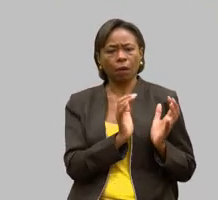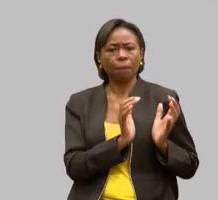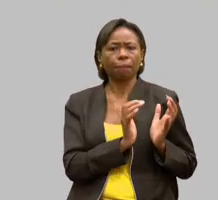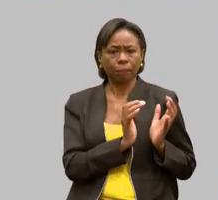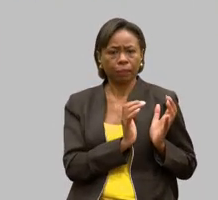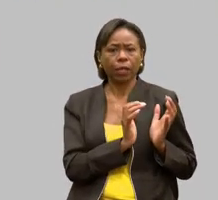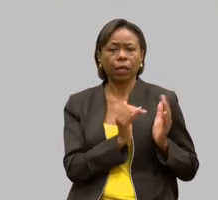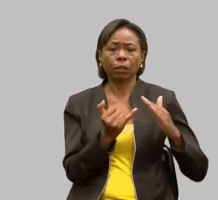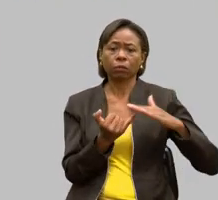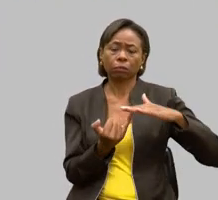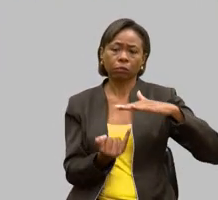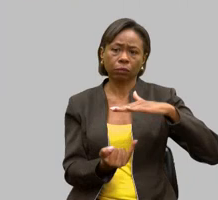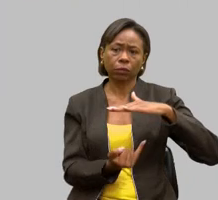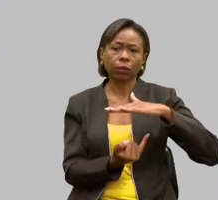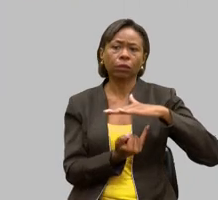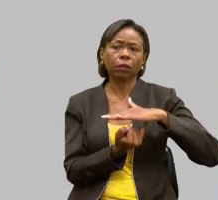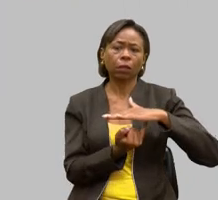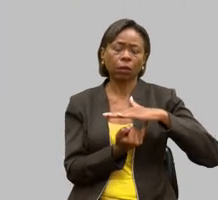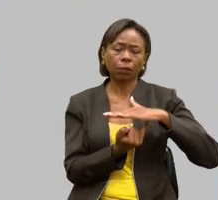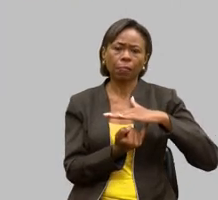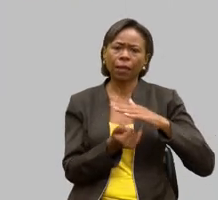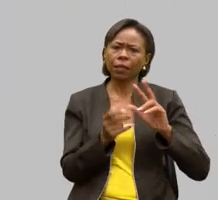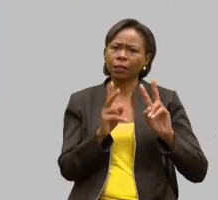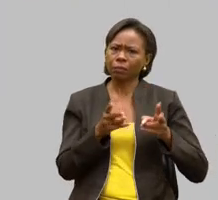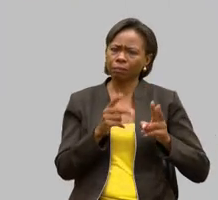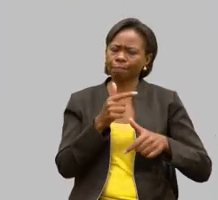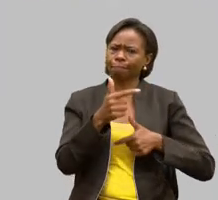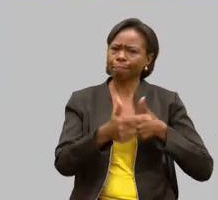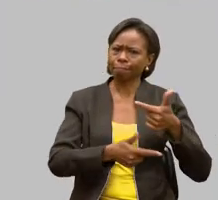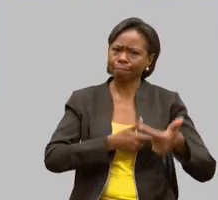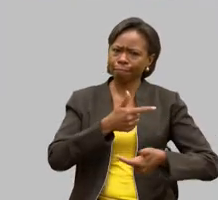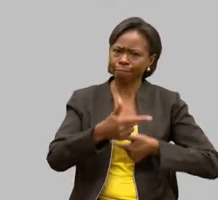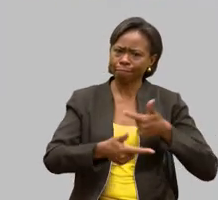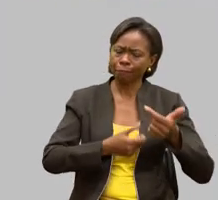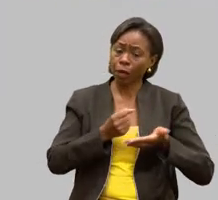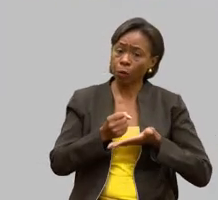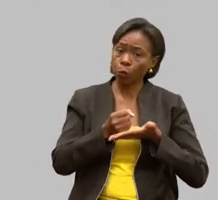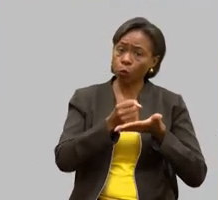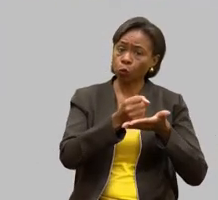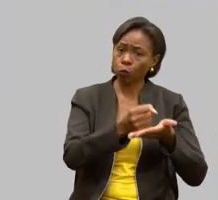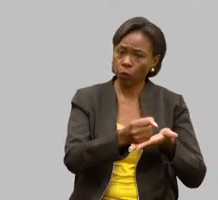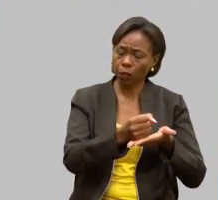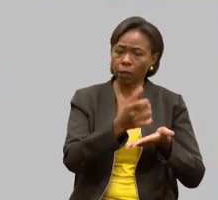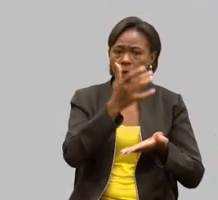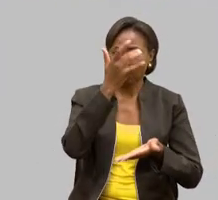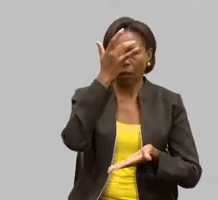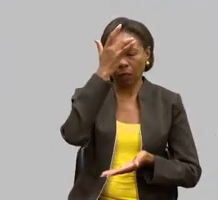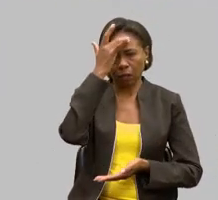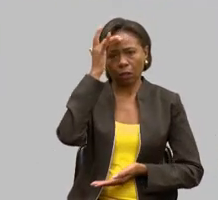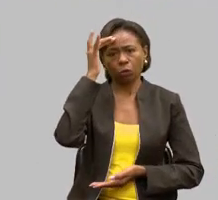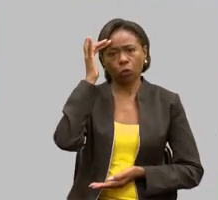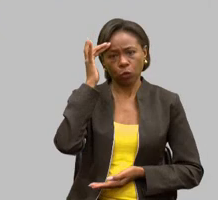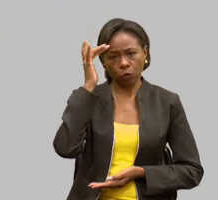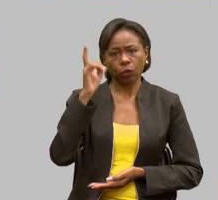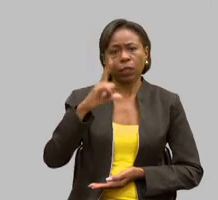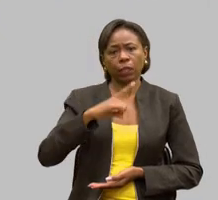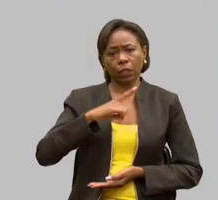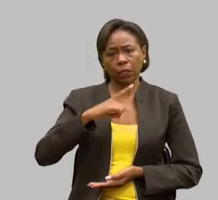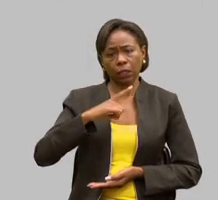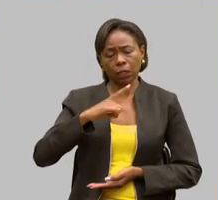que tanto trabalha para facilitar a vida das pessoas com algum déficit